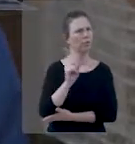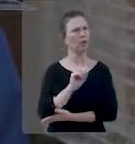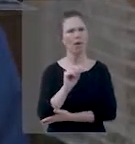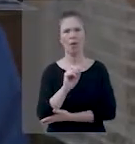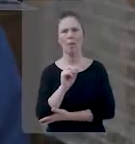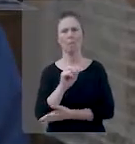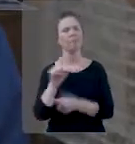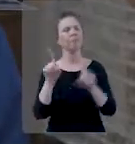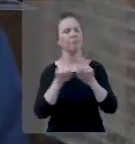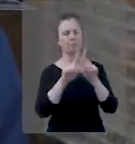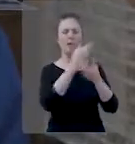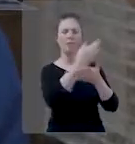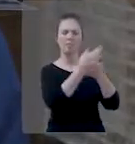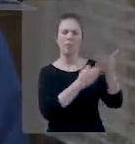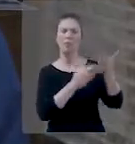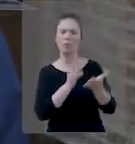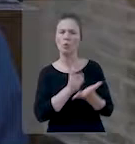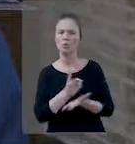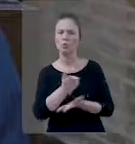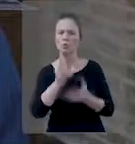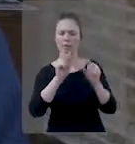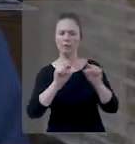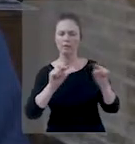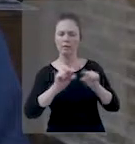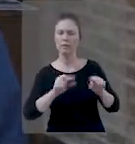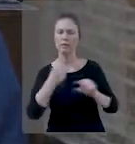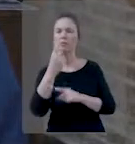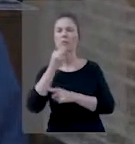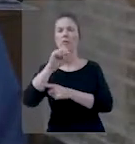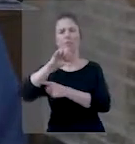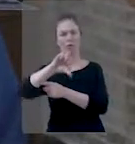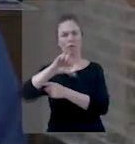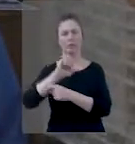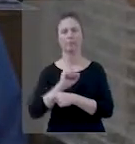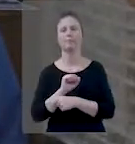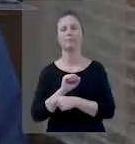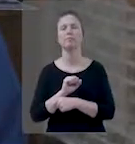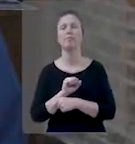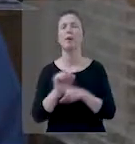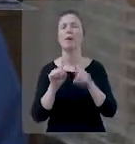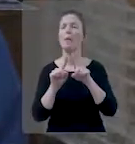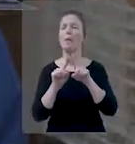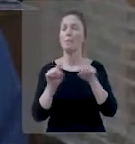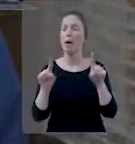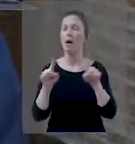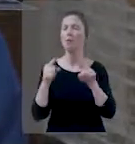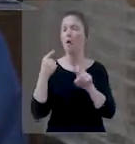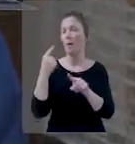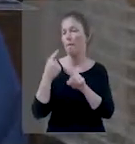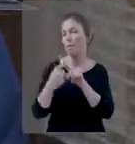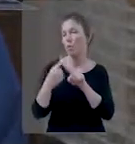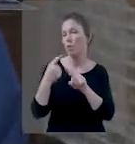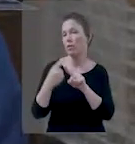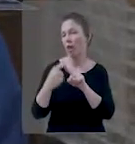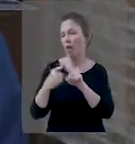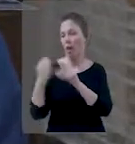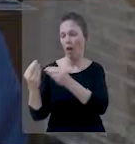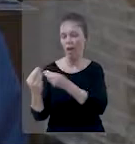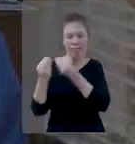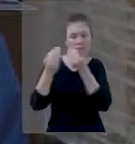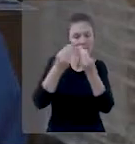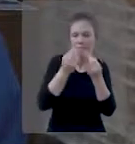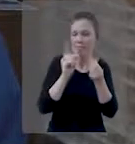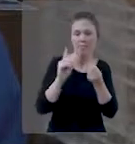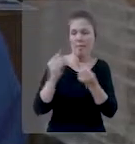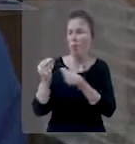E ele continua, Ezequiel continua dizendo assim, versículo 19, Mas dizeis, por que não leva o